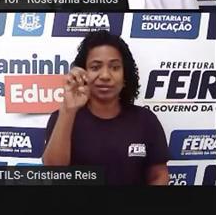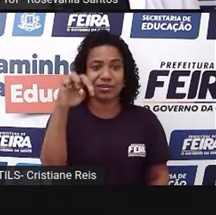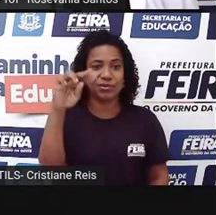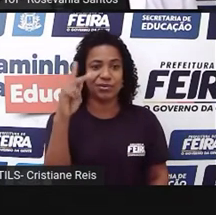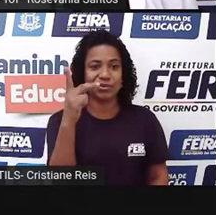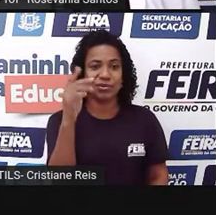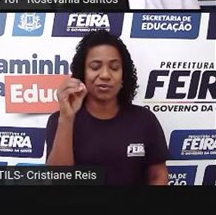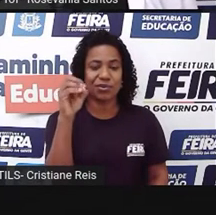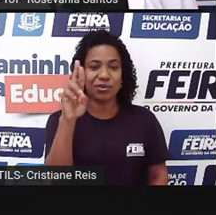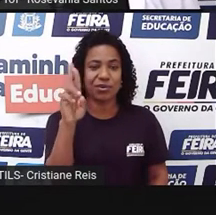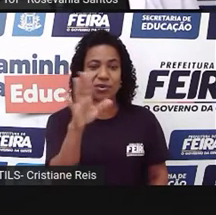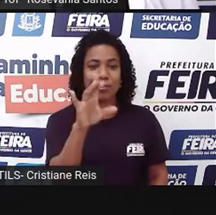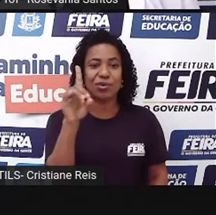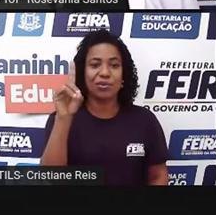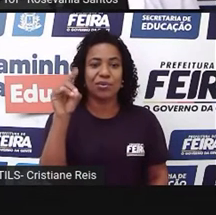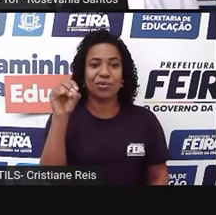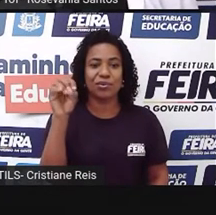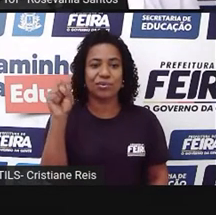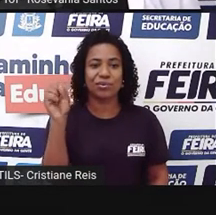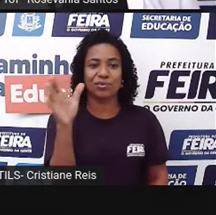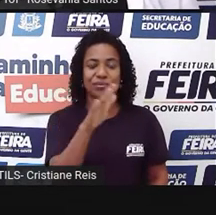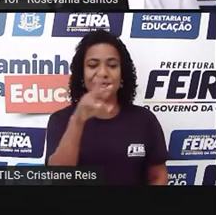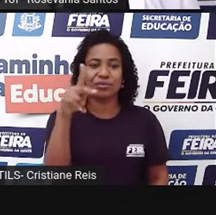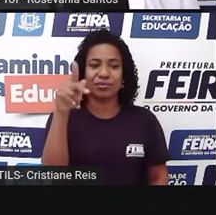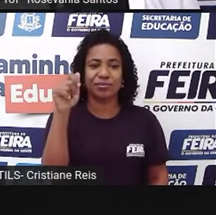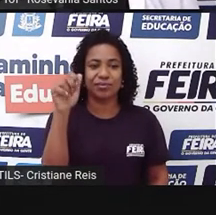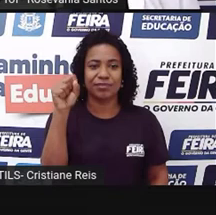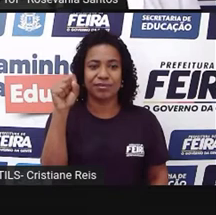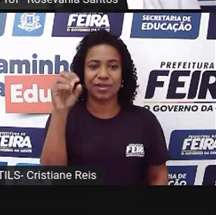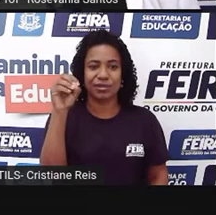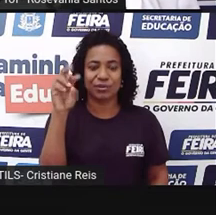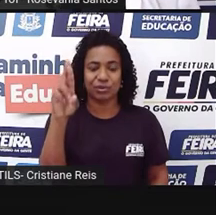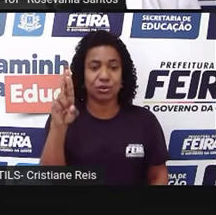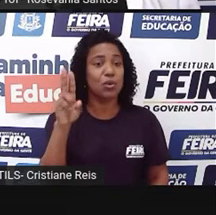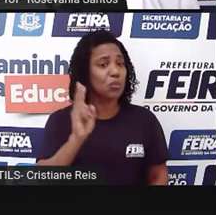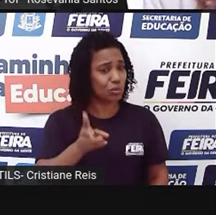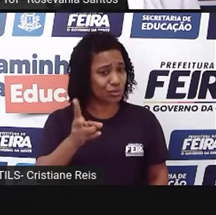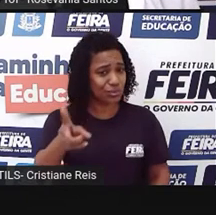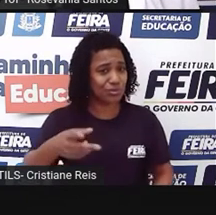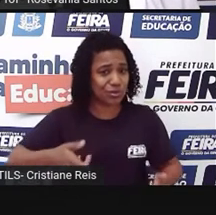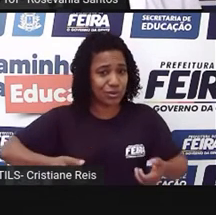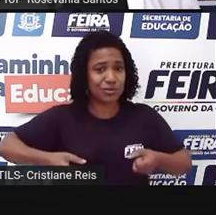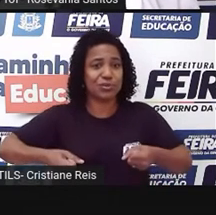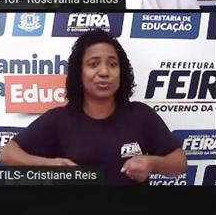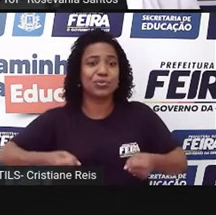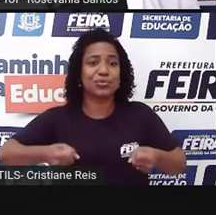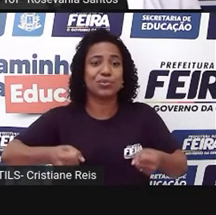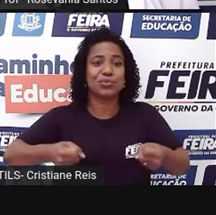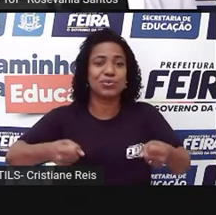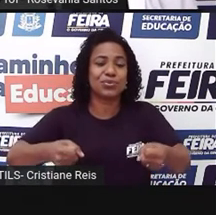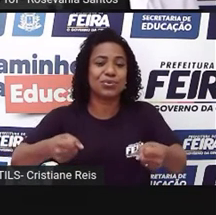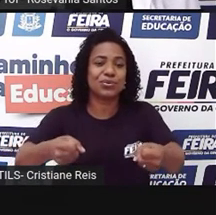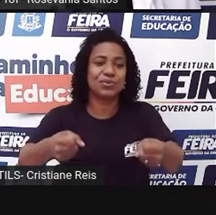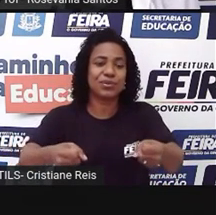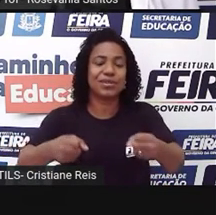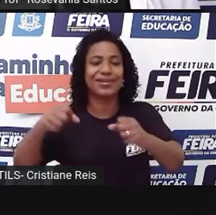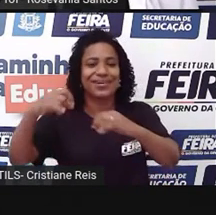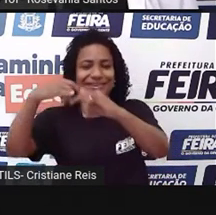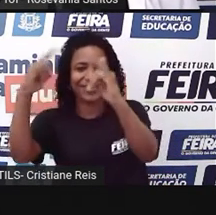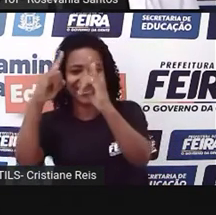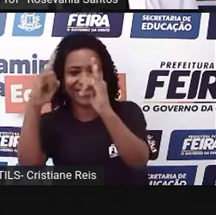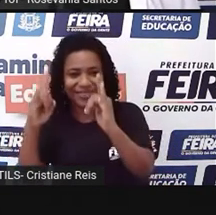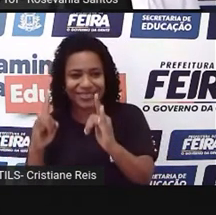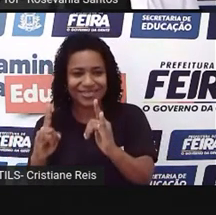a gente percebe que ainda perdura, gente. mesmo no carrinho de mão, mesmo no cantinho, lá tem uma barraquinha,